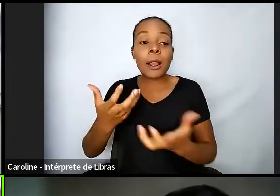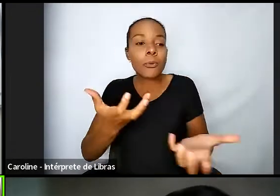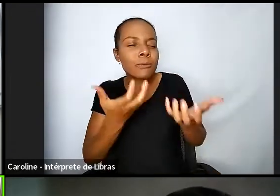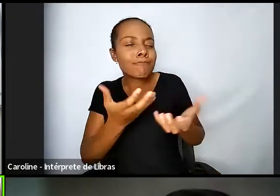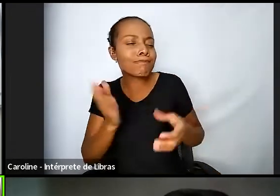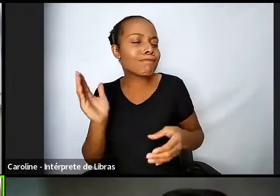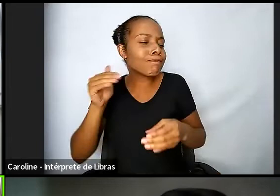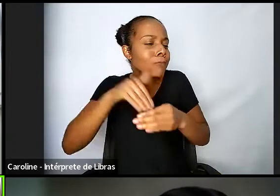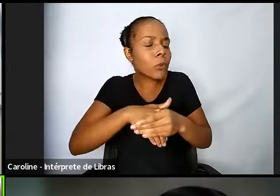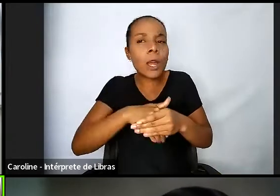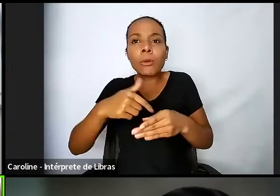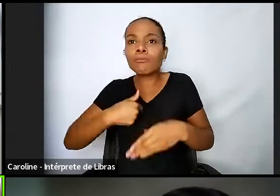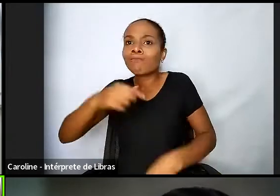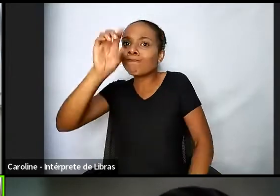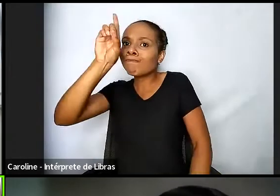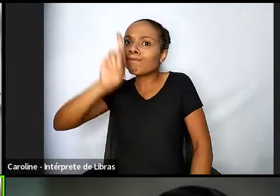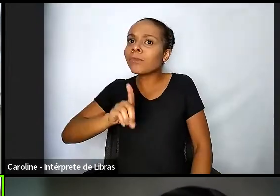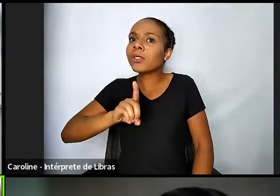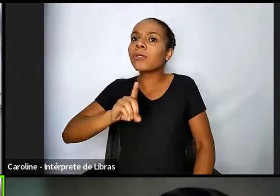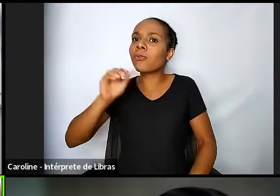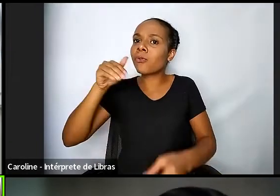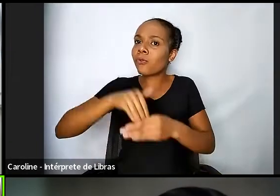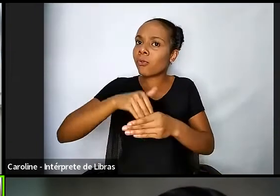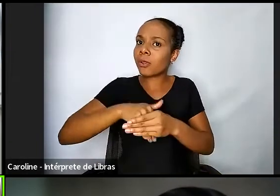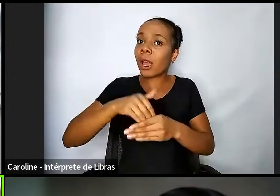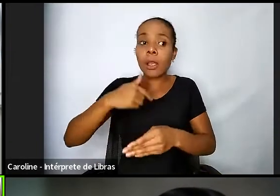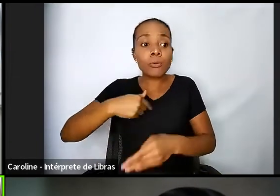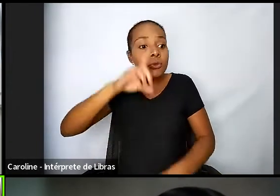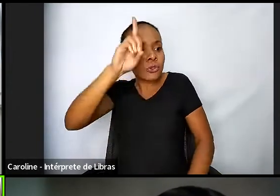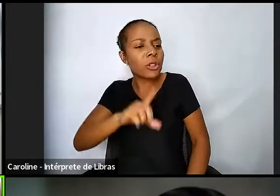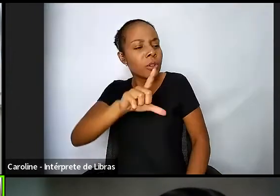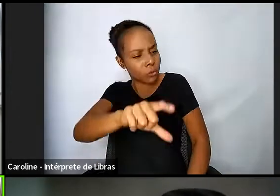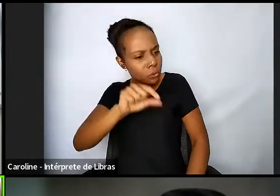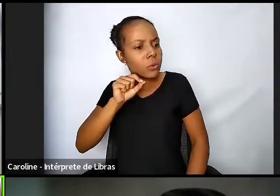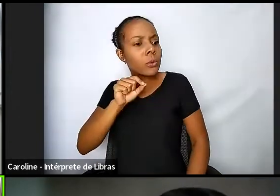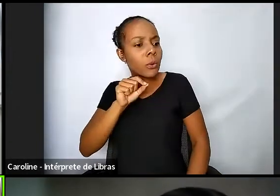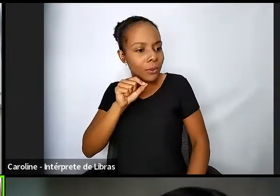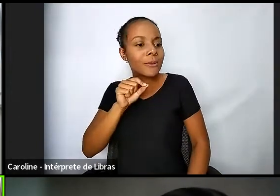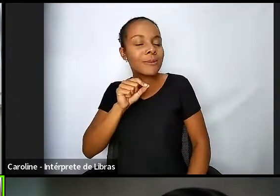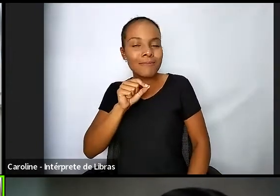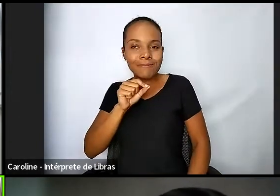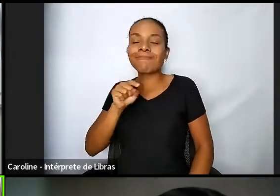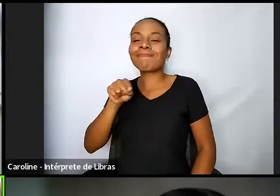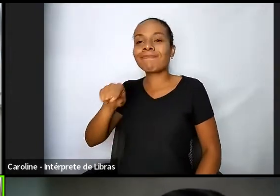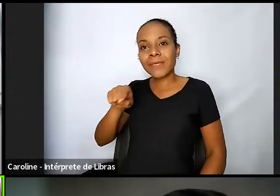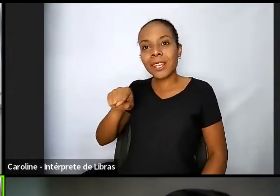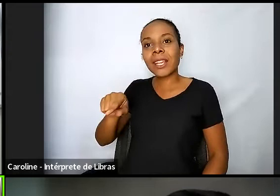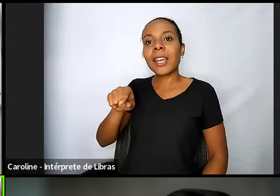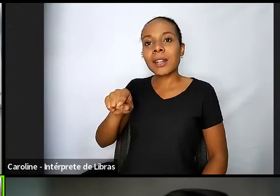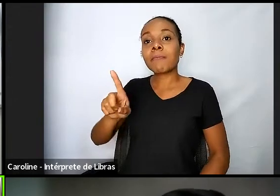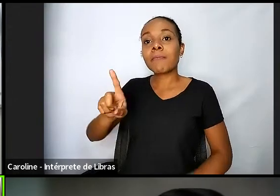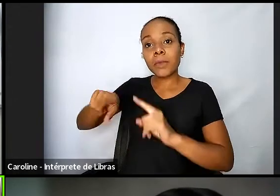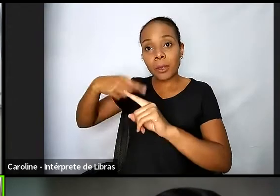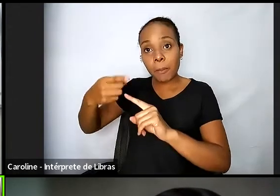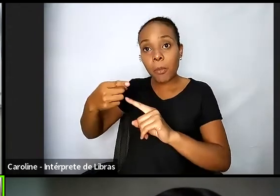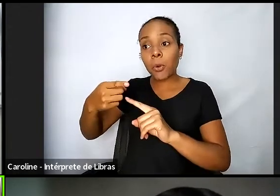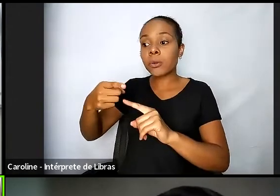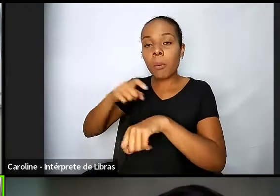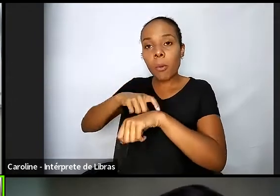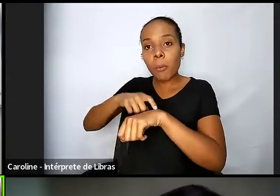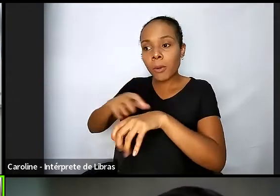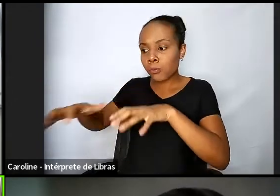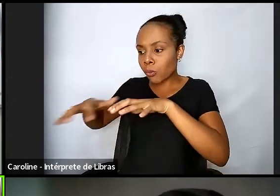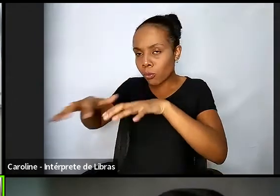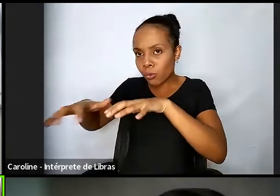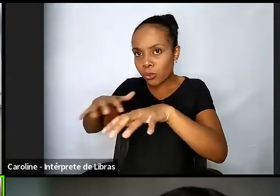voltar eu tenho direito de fazer essas escolhas e efetivamente ela saiu ali do mutirão com esse direito então